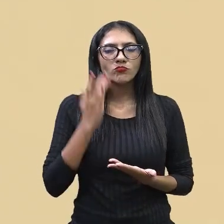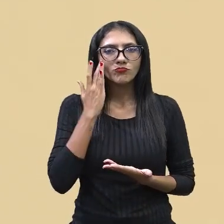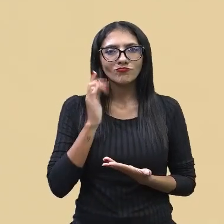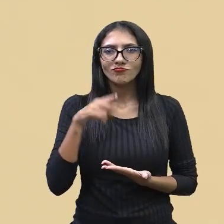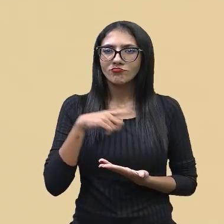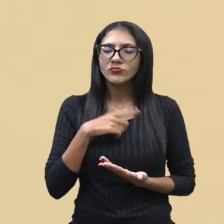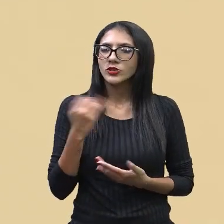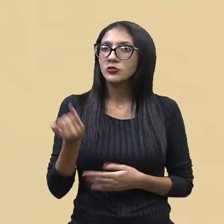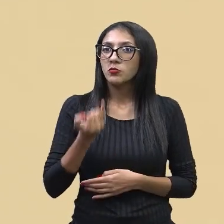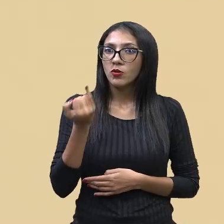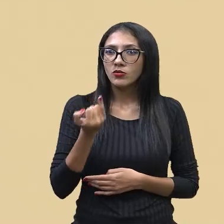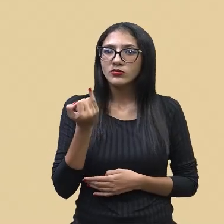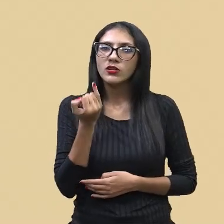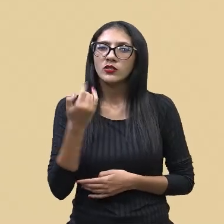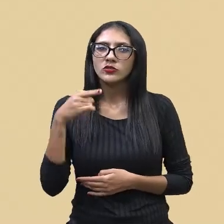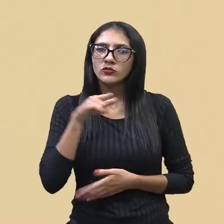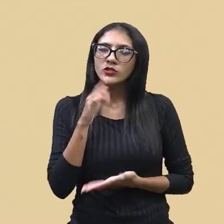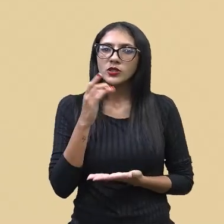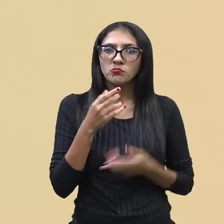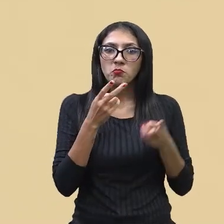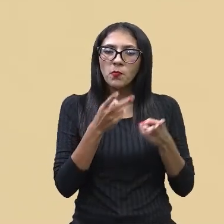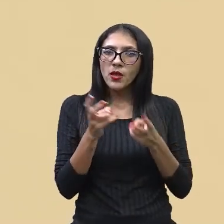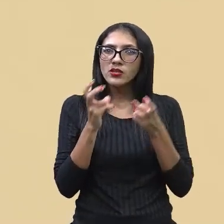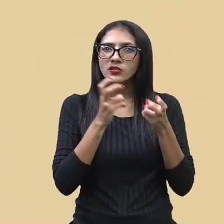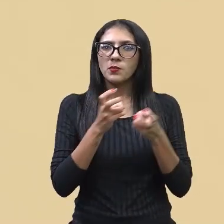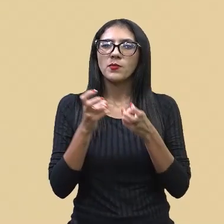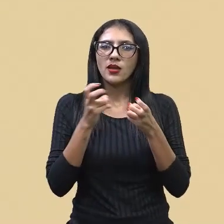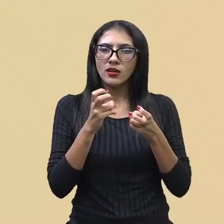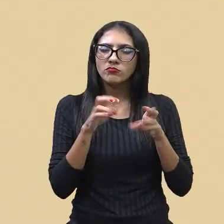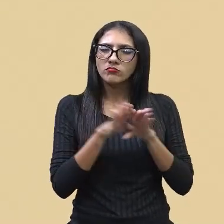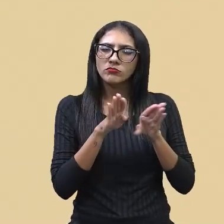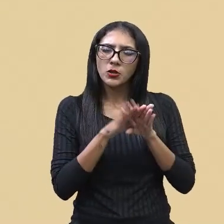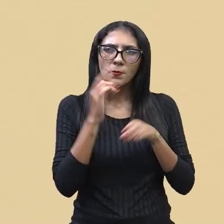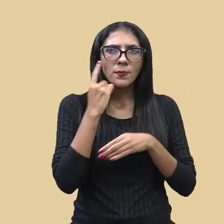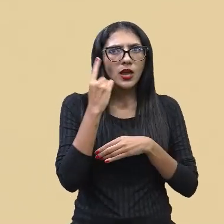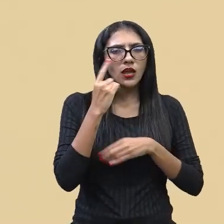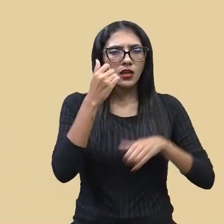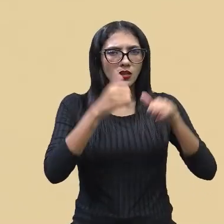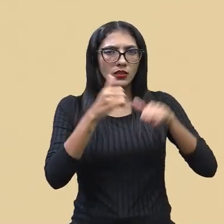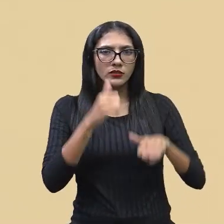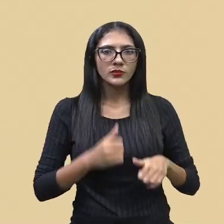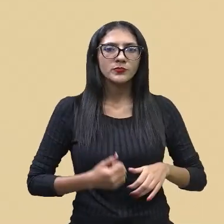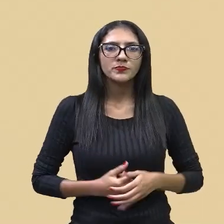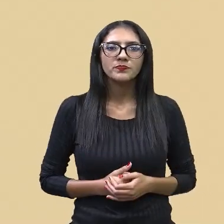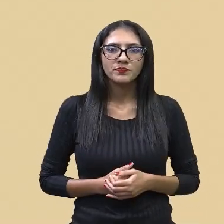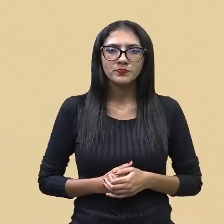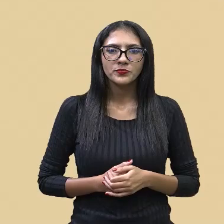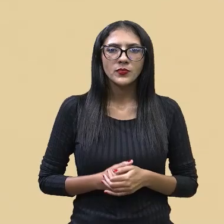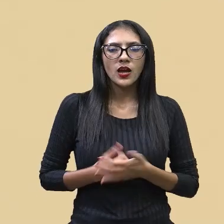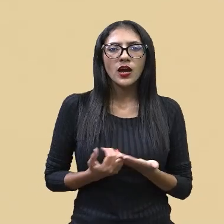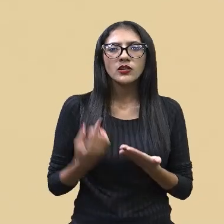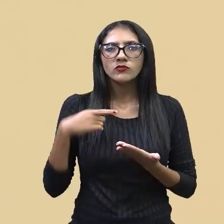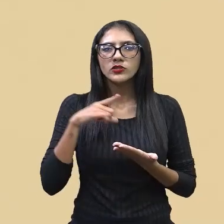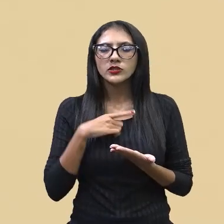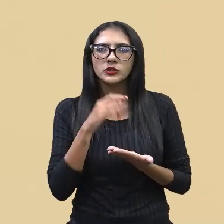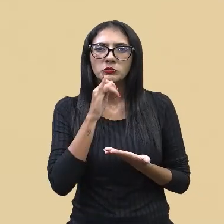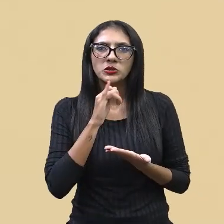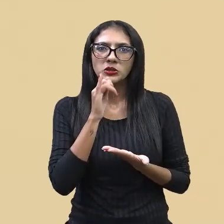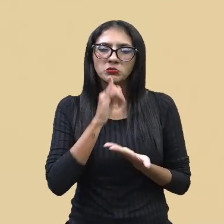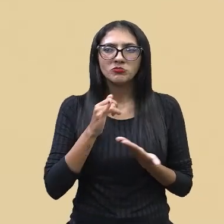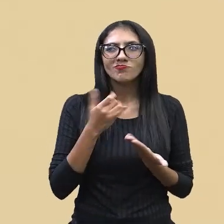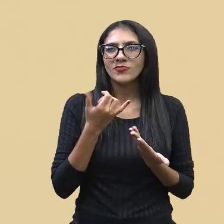muito importante vocês perceberem e analisarem, porque aí a vai começando a quebrar aqueles